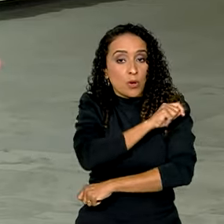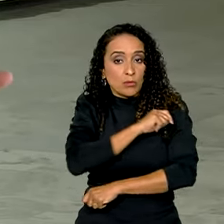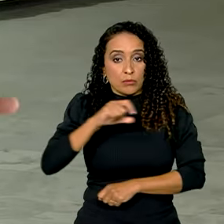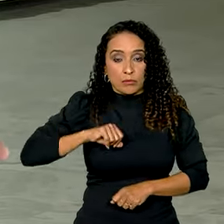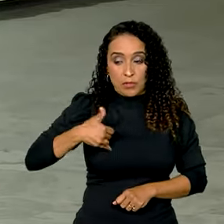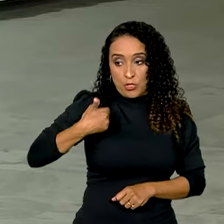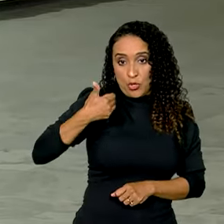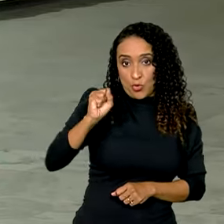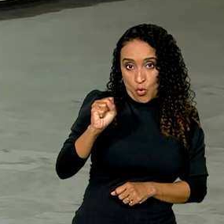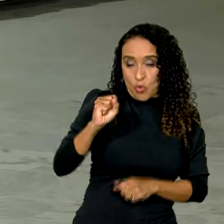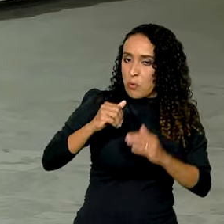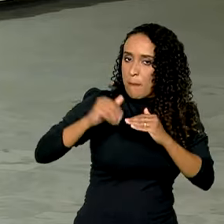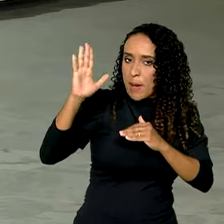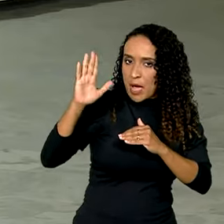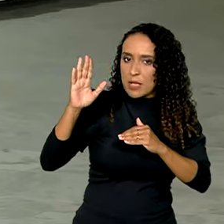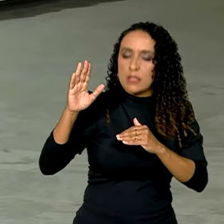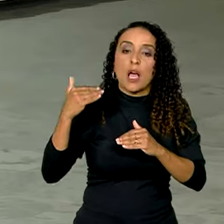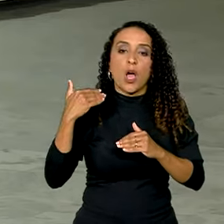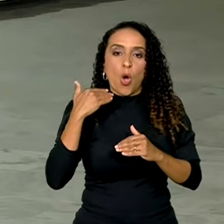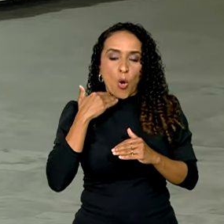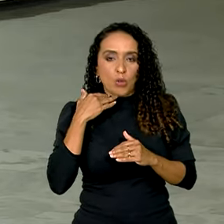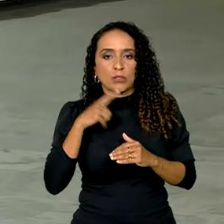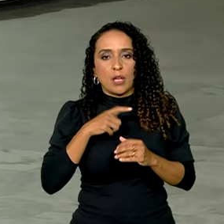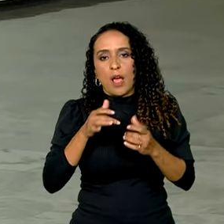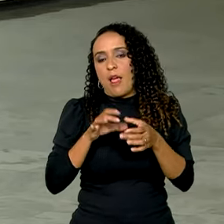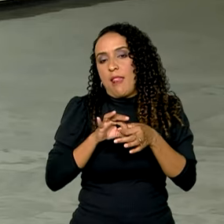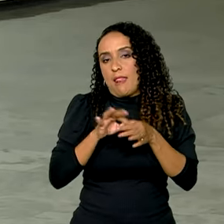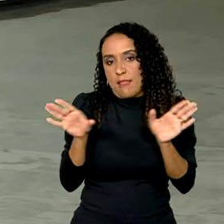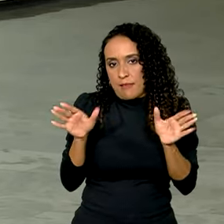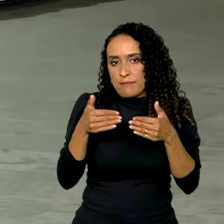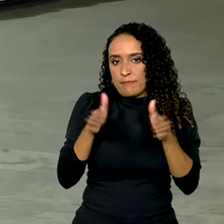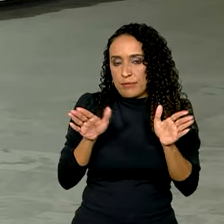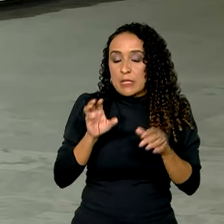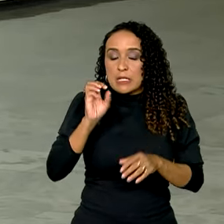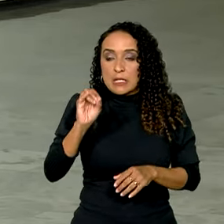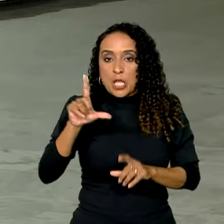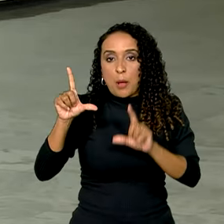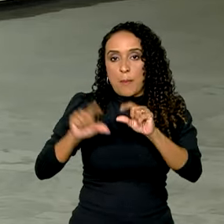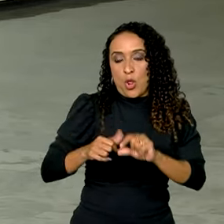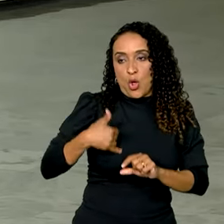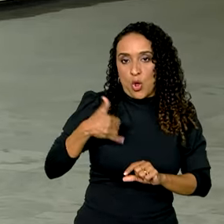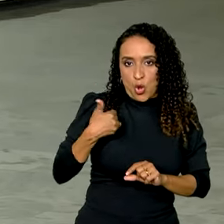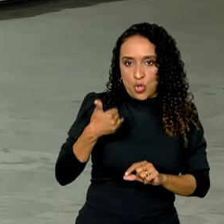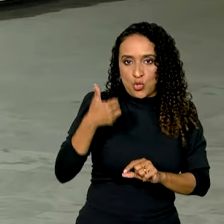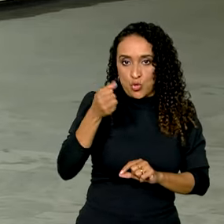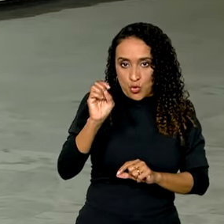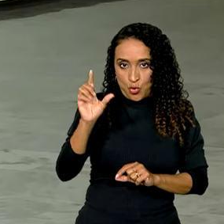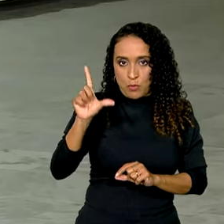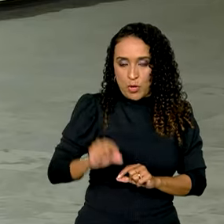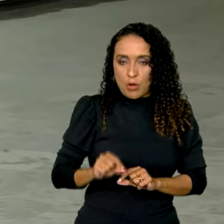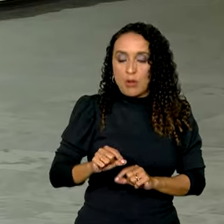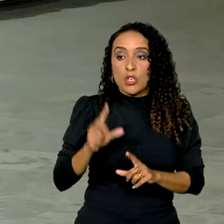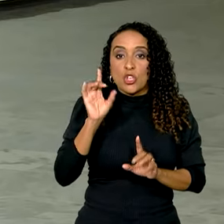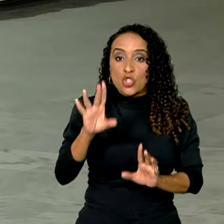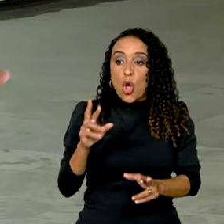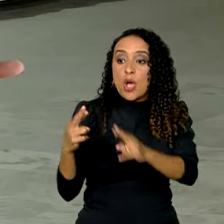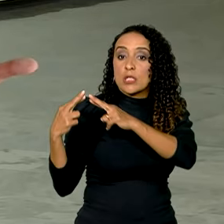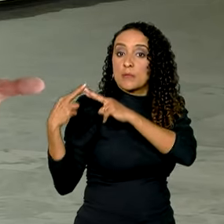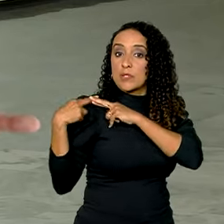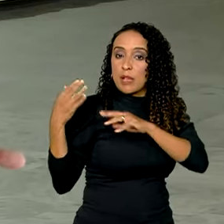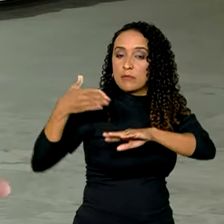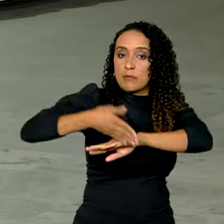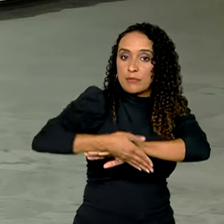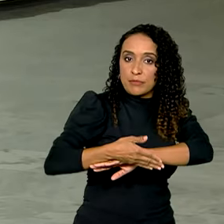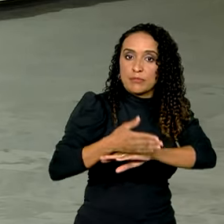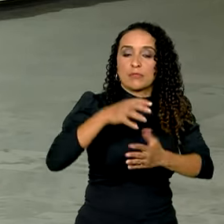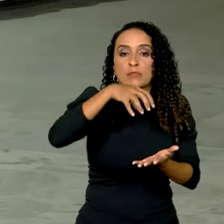18 anos ou mais, a conta vai estar desbloqueada. Se for menor de idade, o responsável legal deverá comparecer